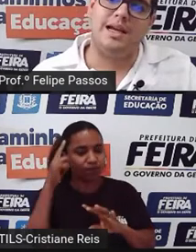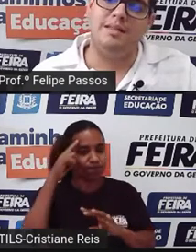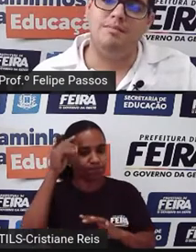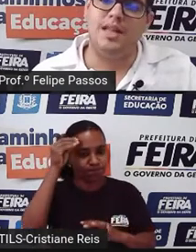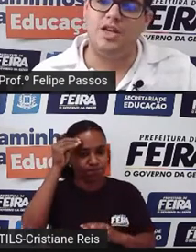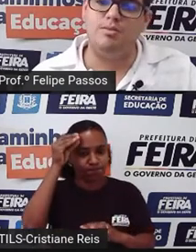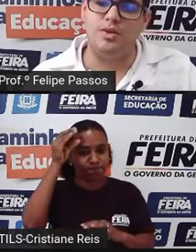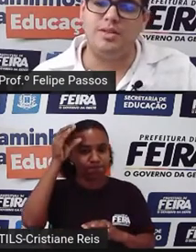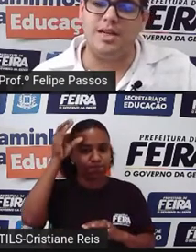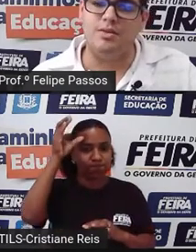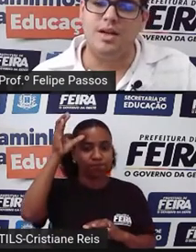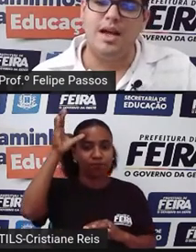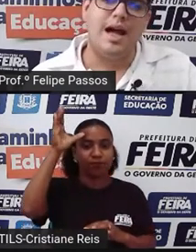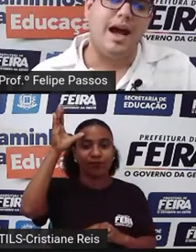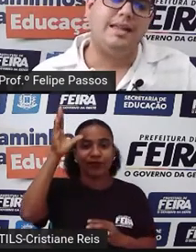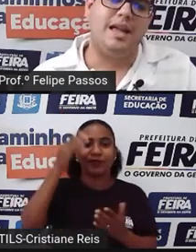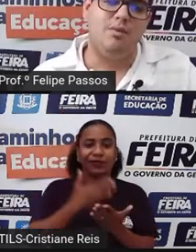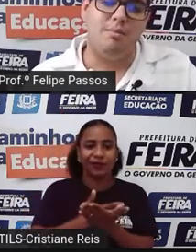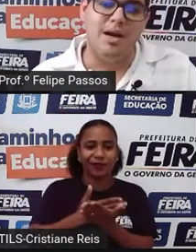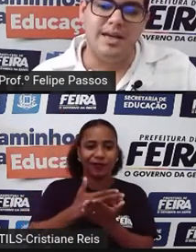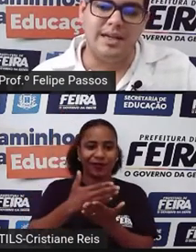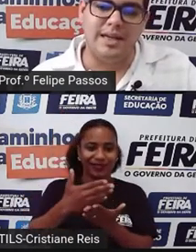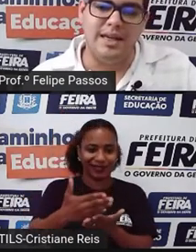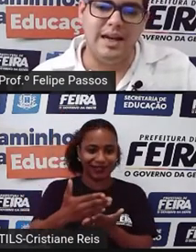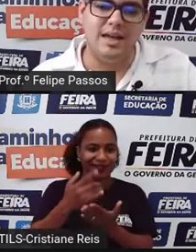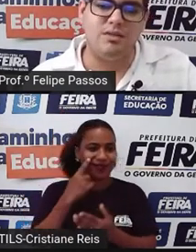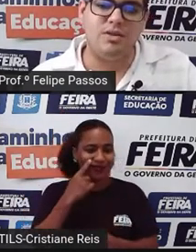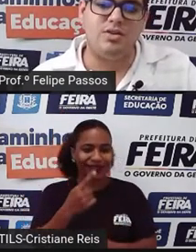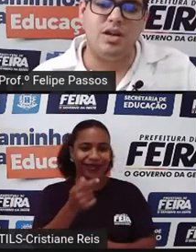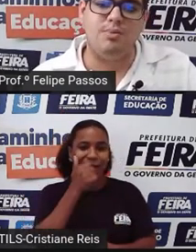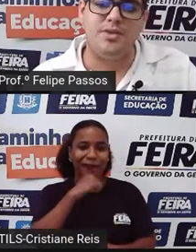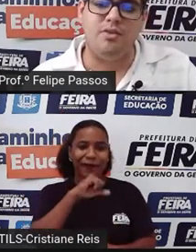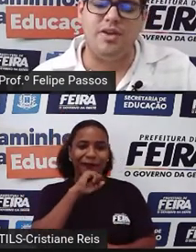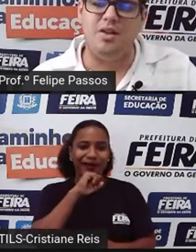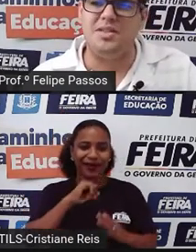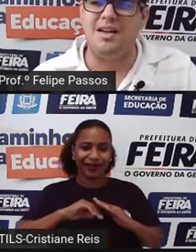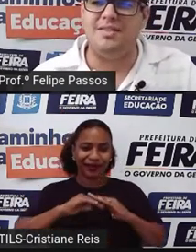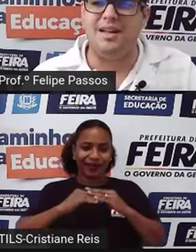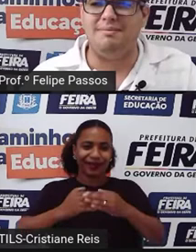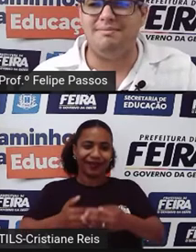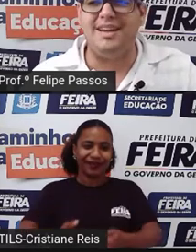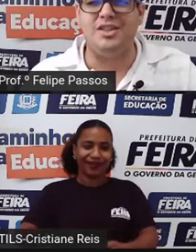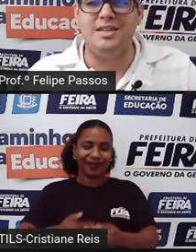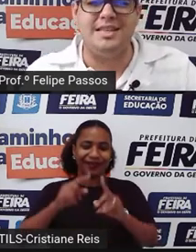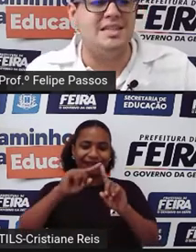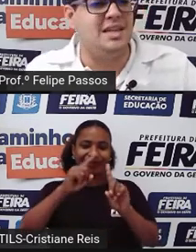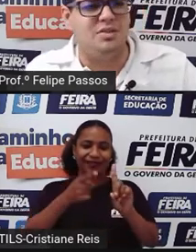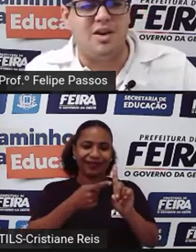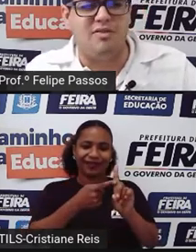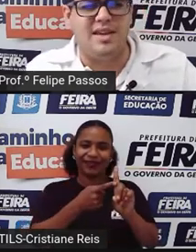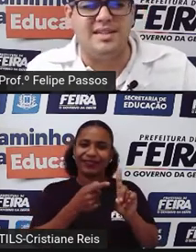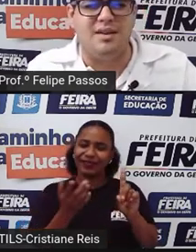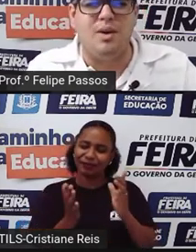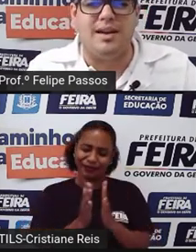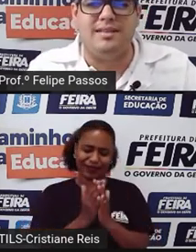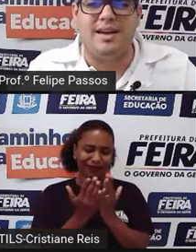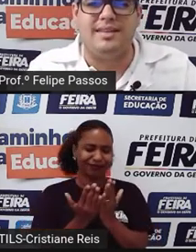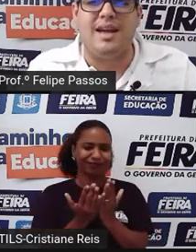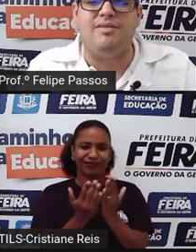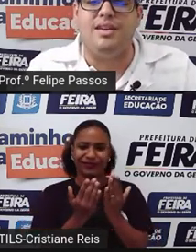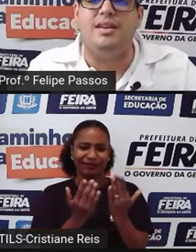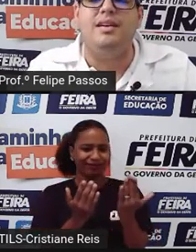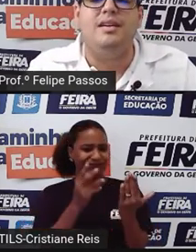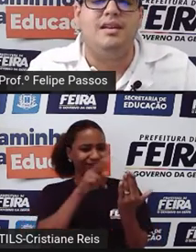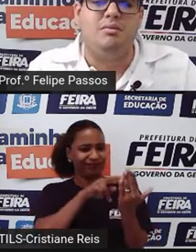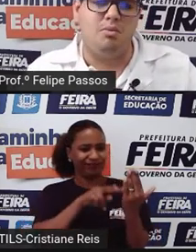começar desde muito cedo. Aí tem uma mãe aqui lendo uma história para o seu filho, você deve estar achando esquisito, talvez, né? Ué, o que